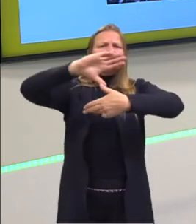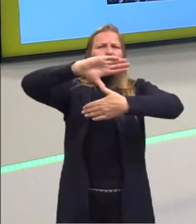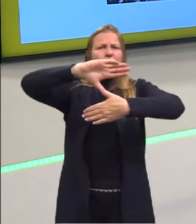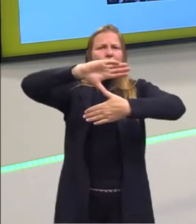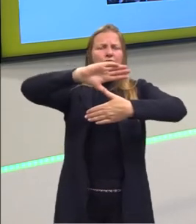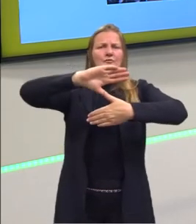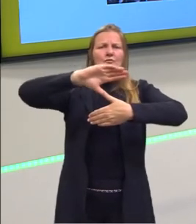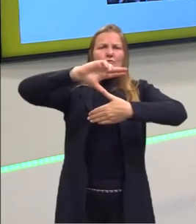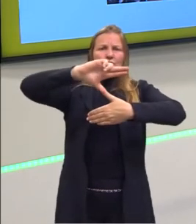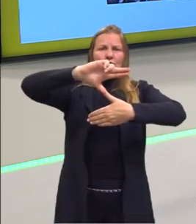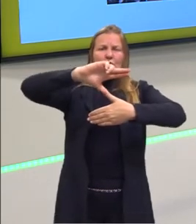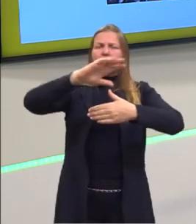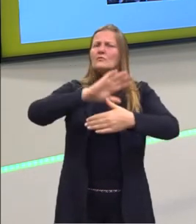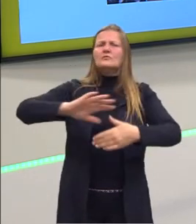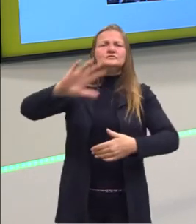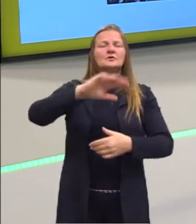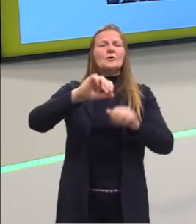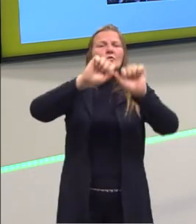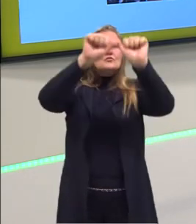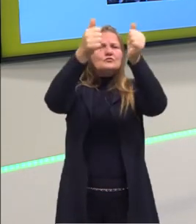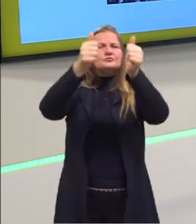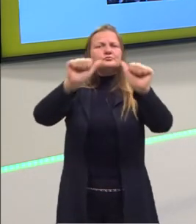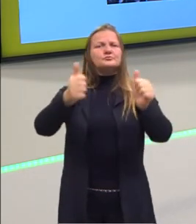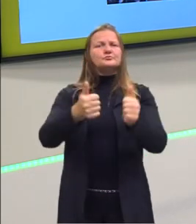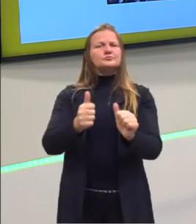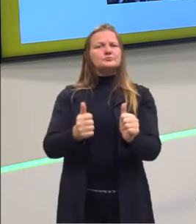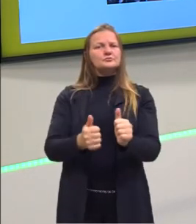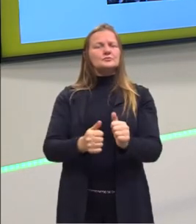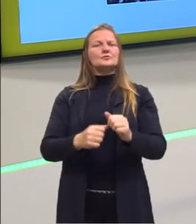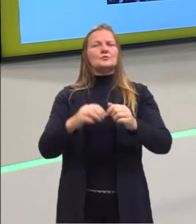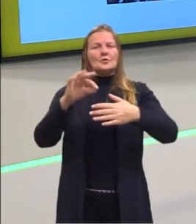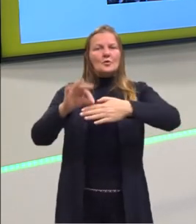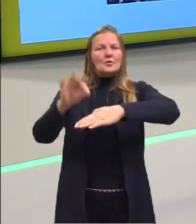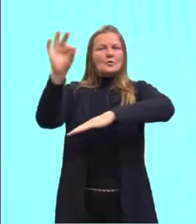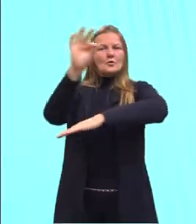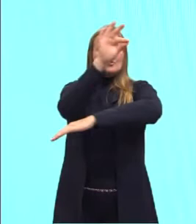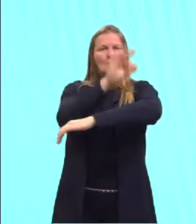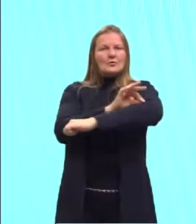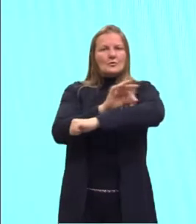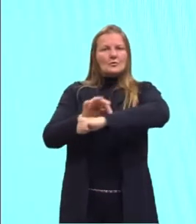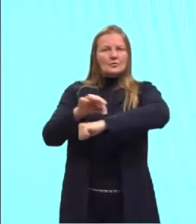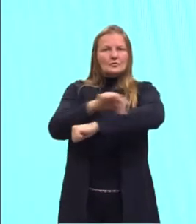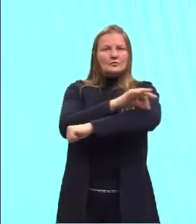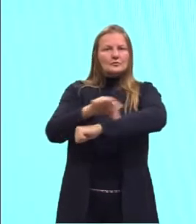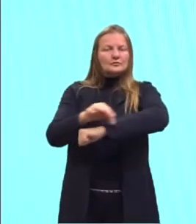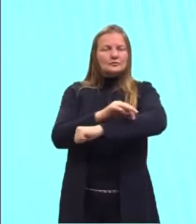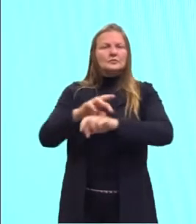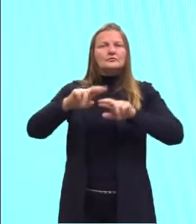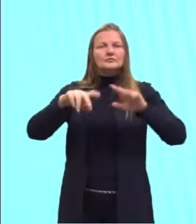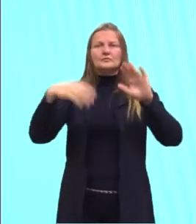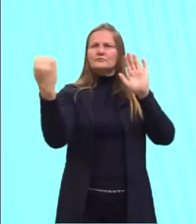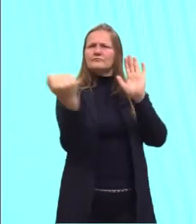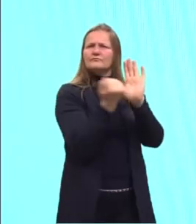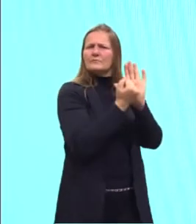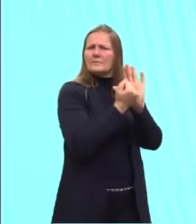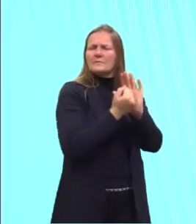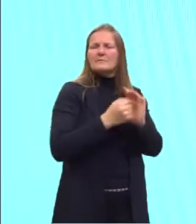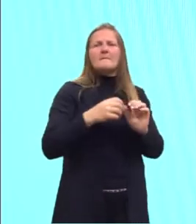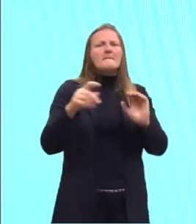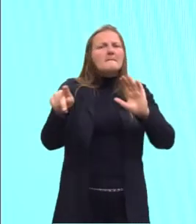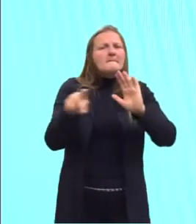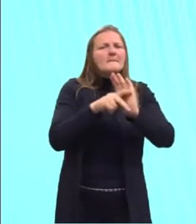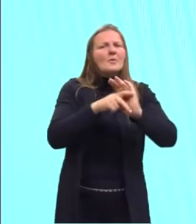padrões, tanto na escultura quanto na arquitetura e na pintura, que deixam um legado da